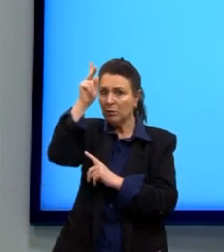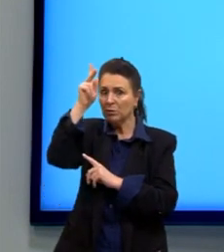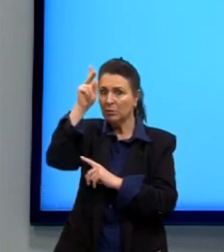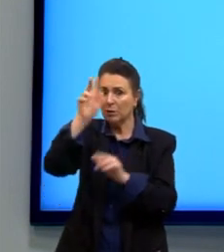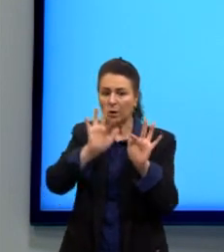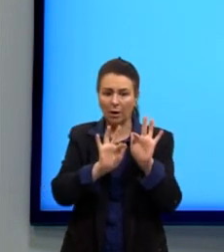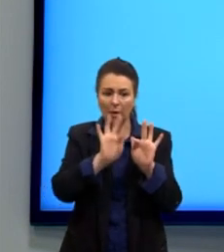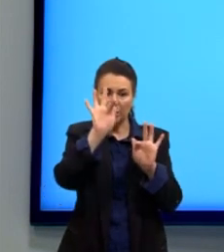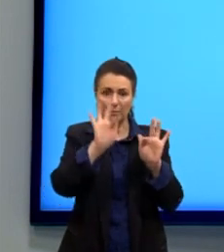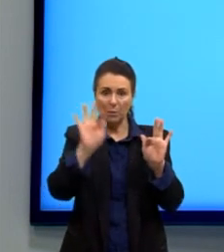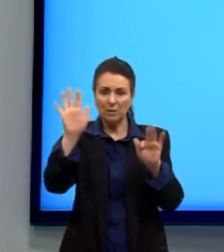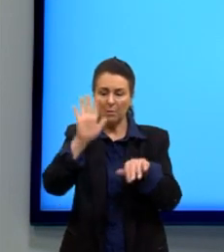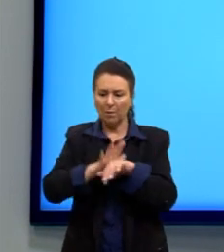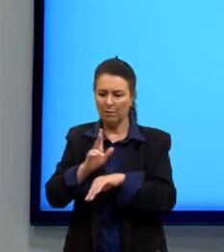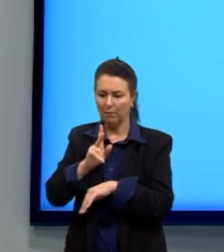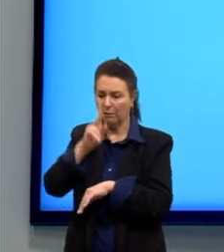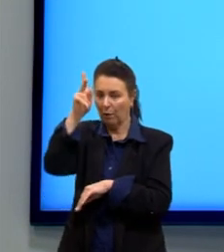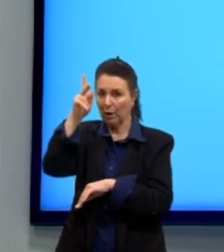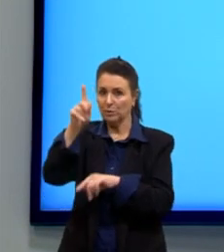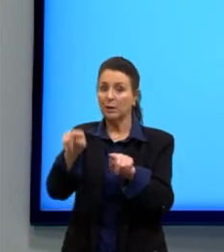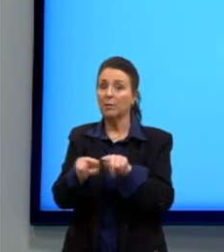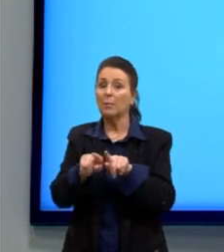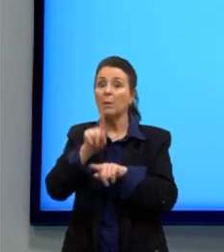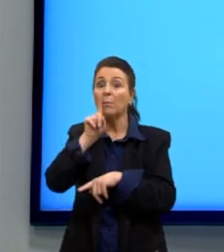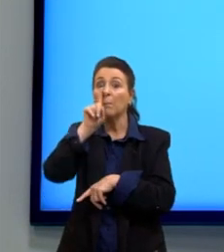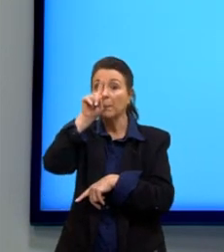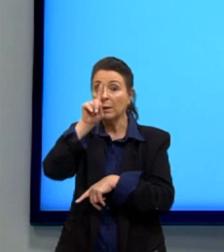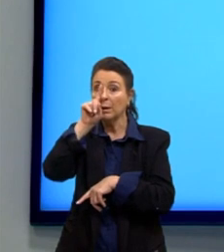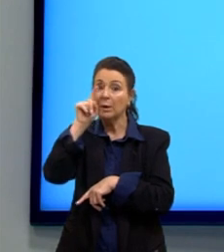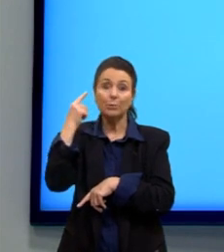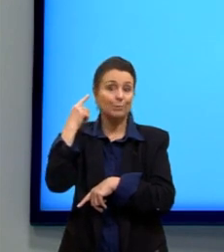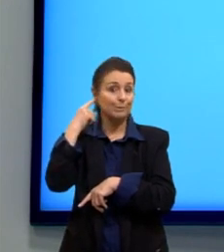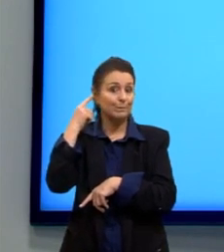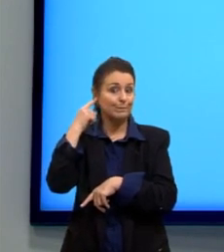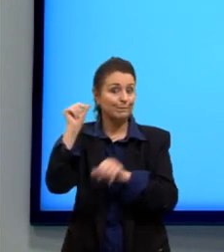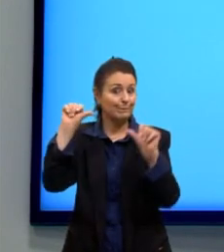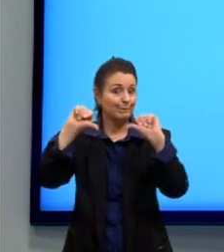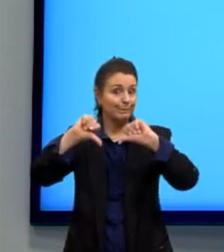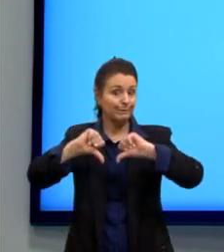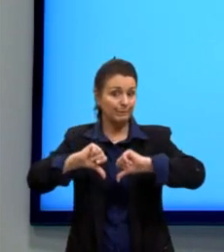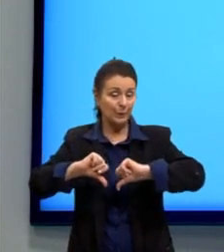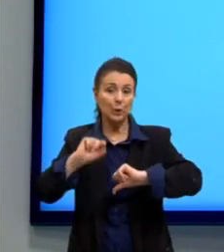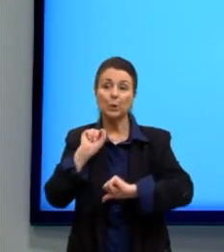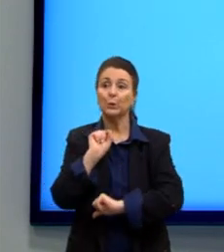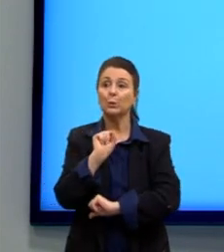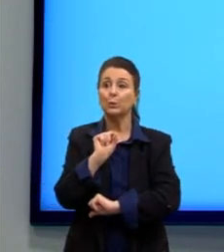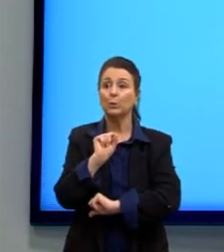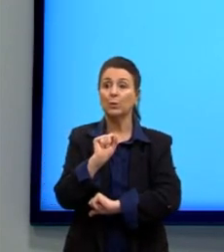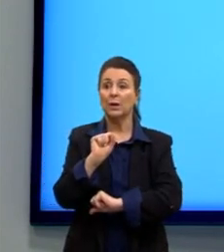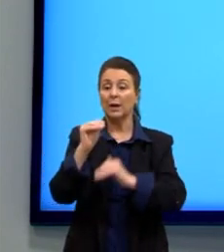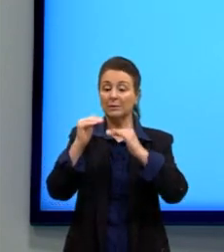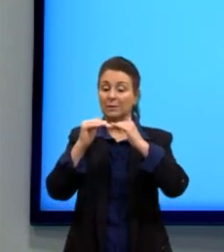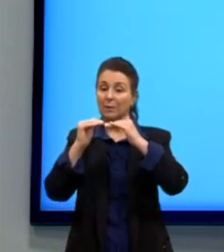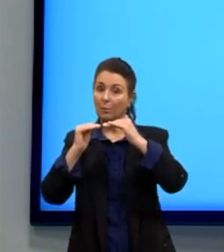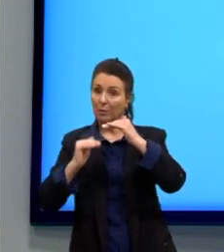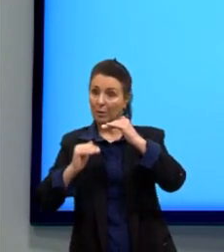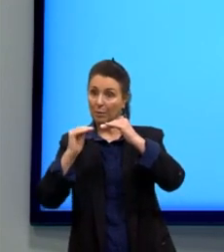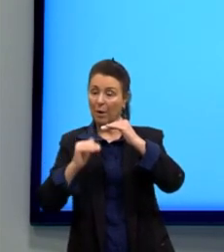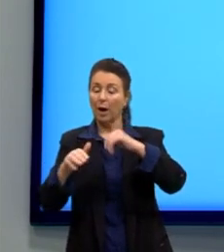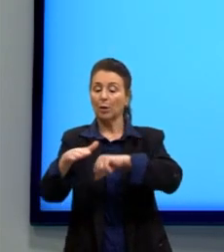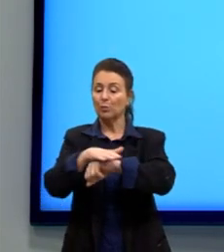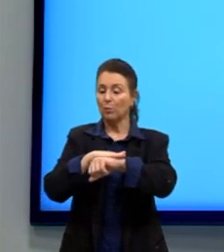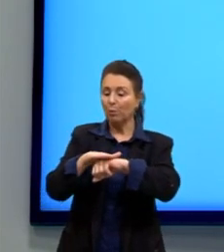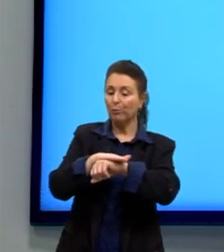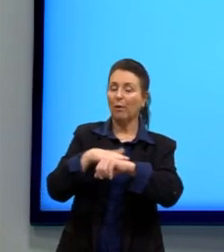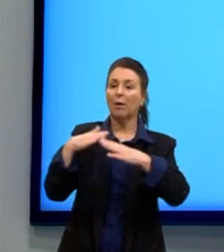e muito mais perigosa para o nosso ouvido, digamos assim, do que essas aqui, né, conversação em